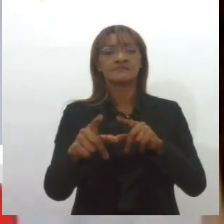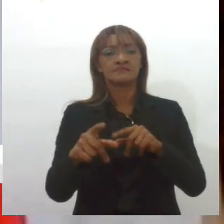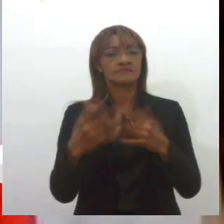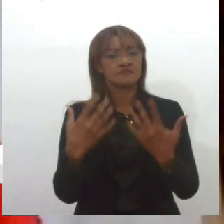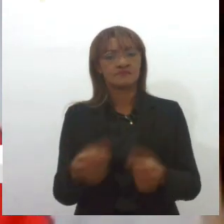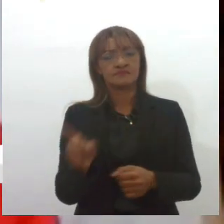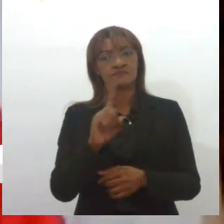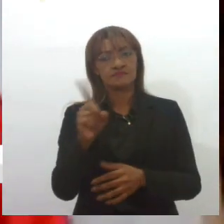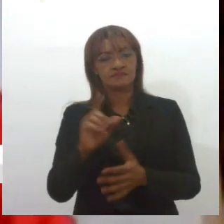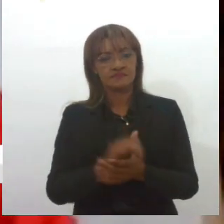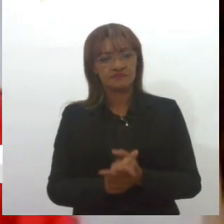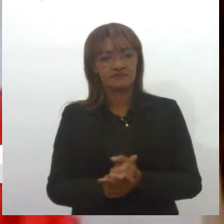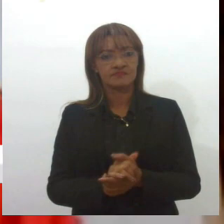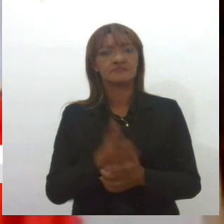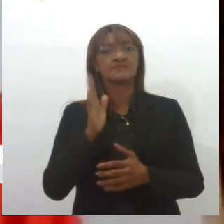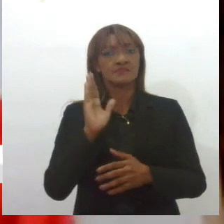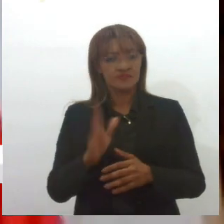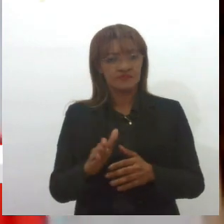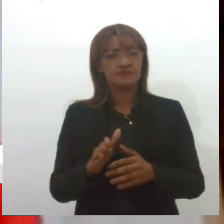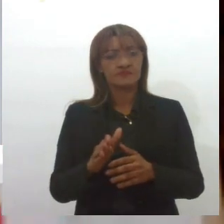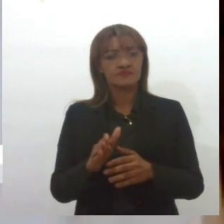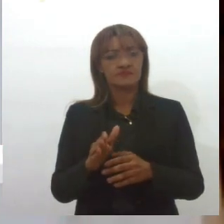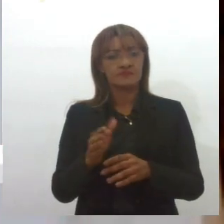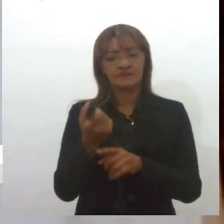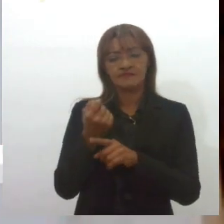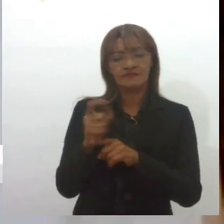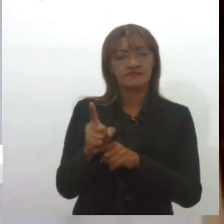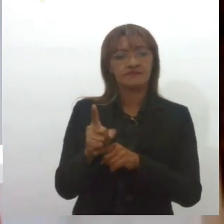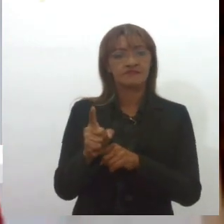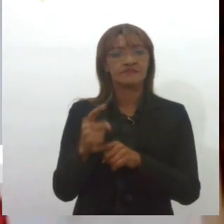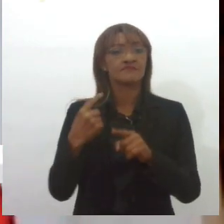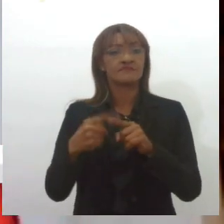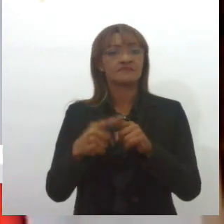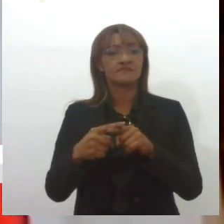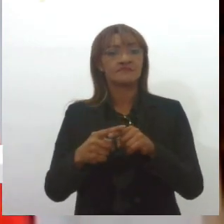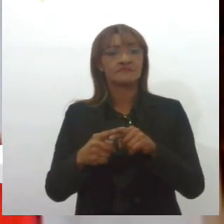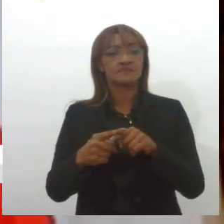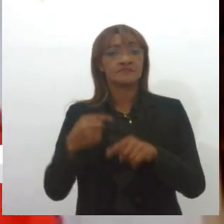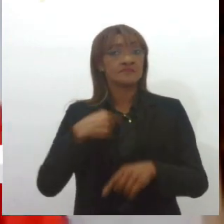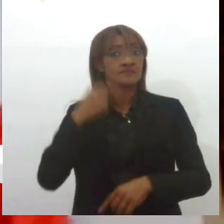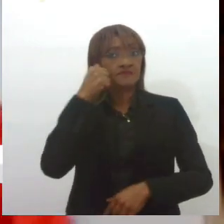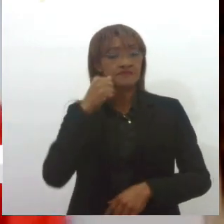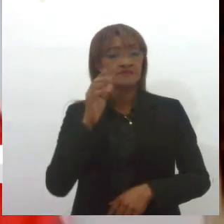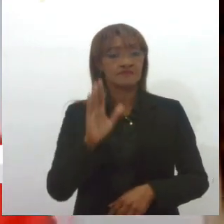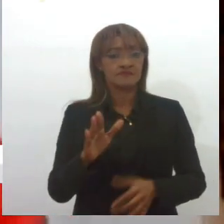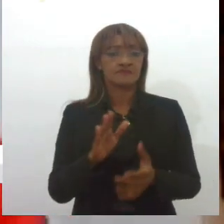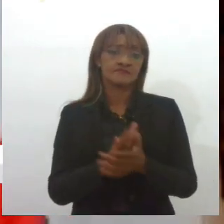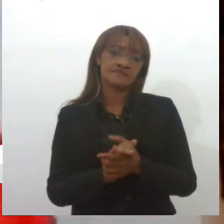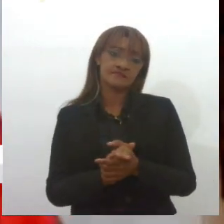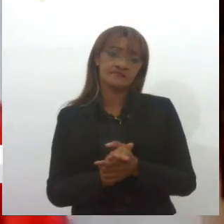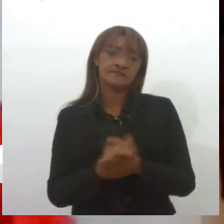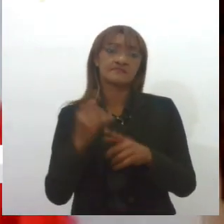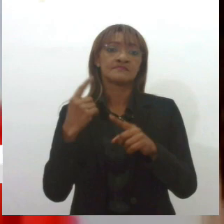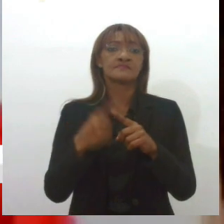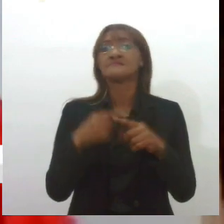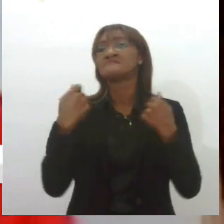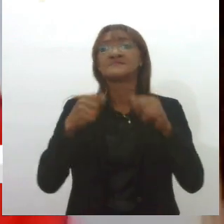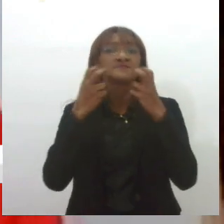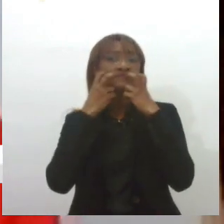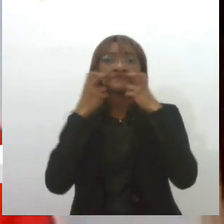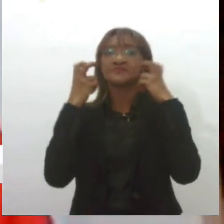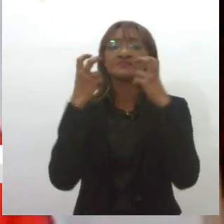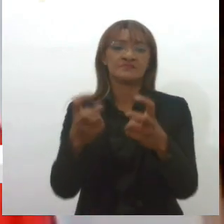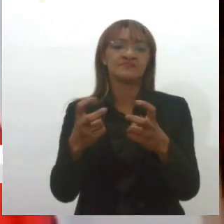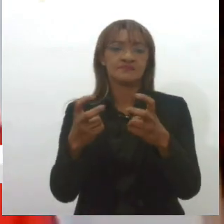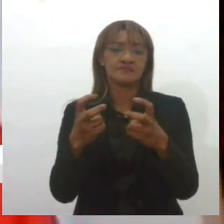Então, eu já fui excluída da minha função de comandante de socorro, por causa do gênero, e tive que abrir a boca, tem que abrir a boca, tem que gritar, porque